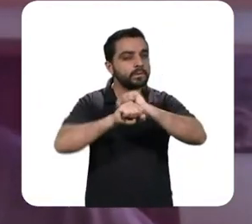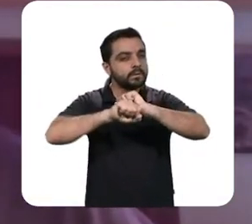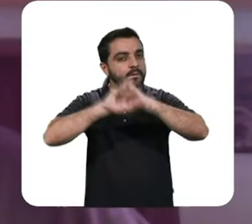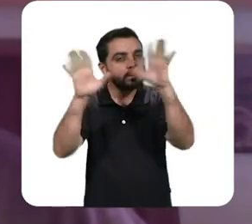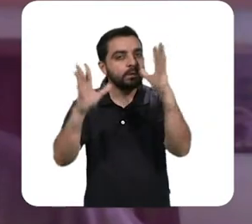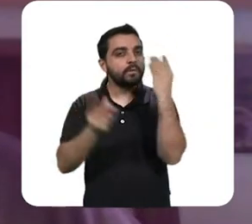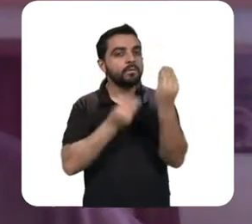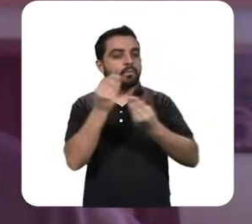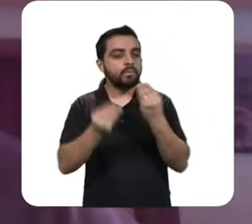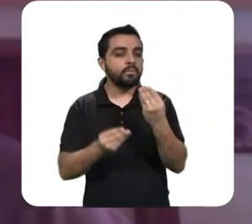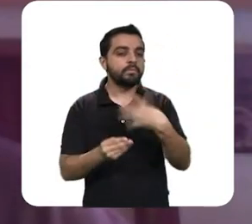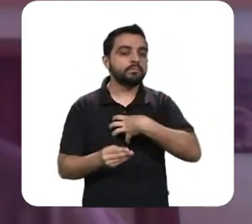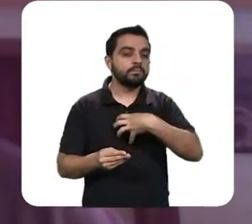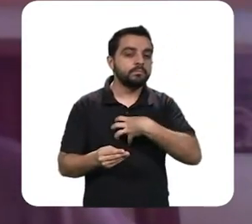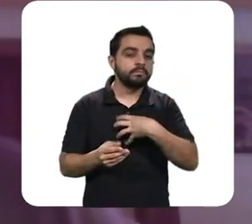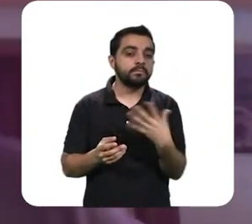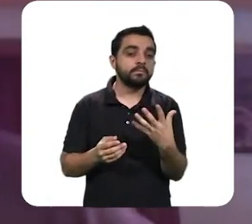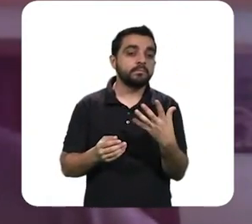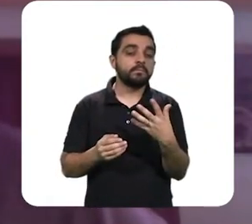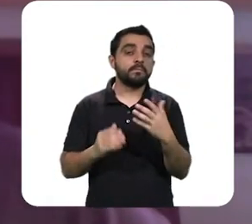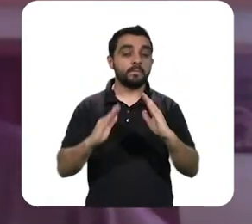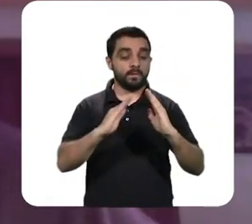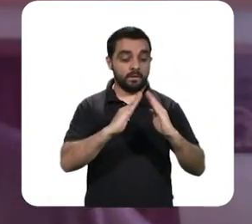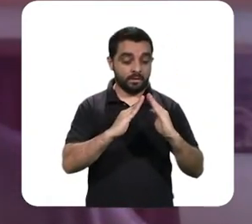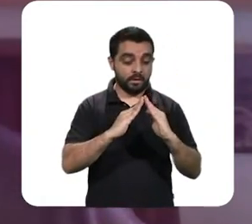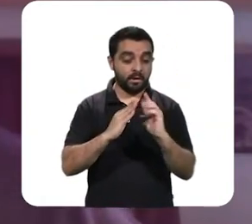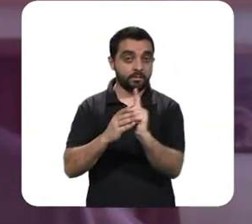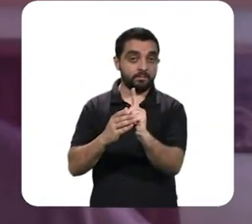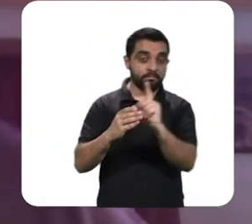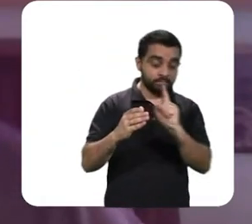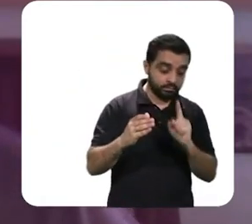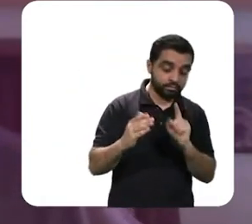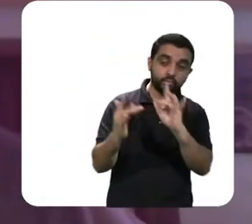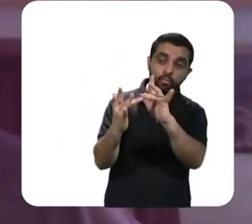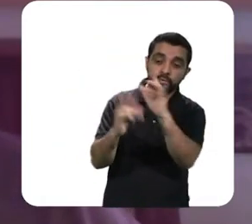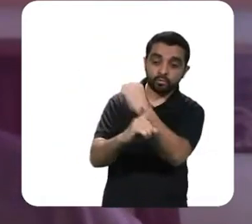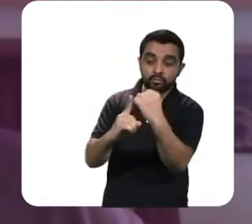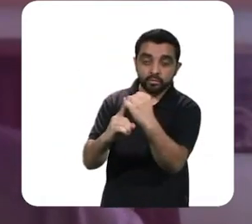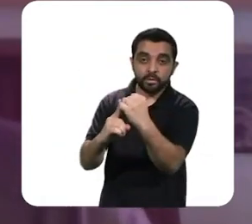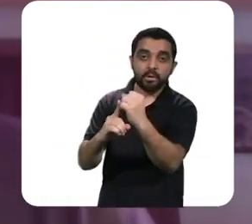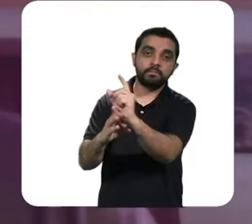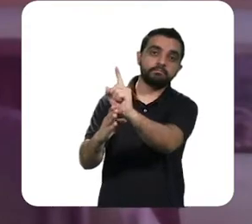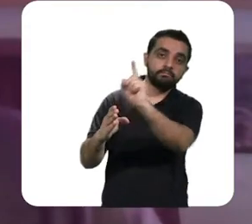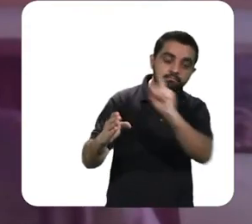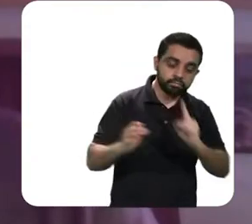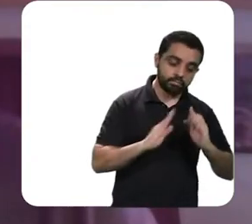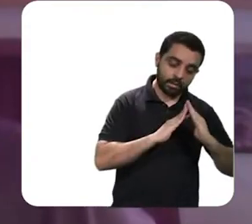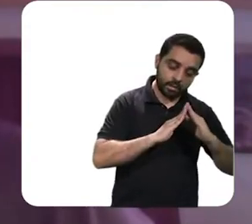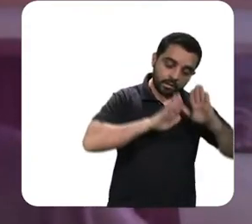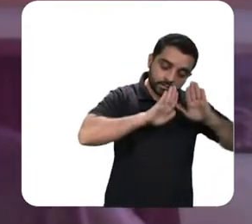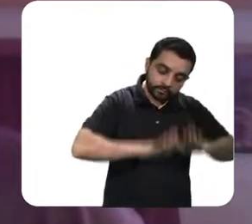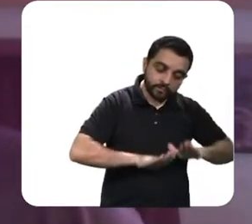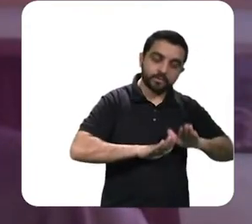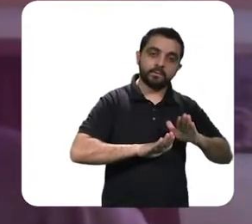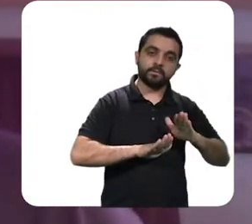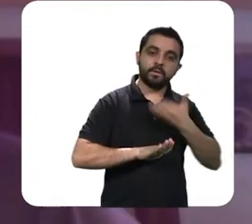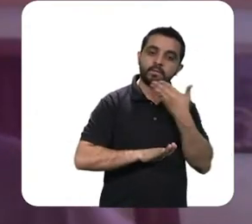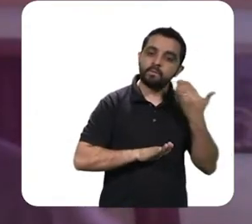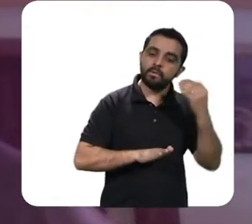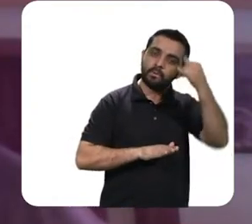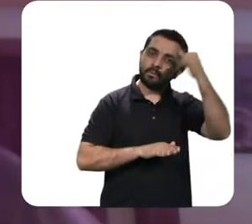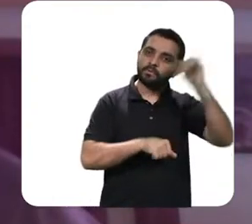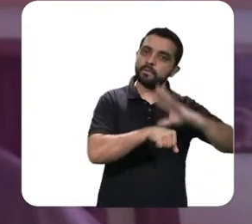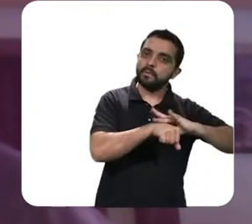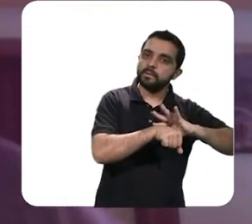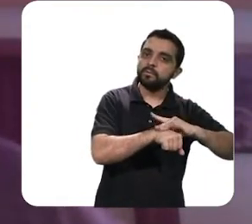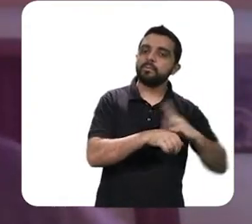de vista segundo o qual o isolamento é a única alternativa que nós temos de momento até que a gente possa produzir investagem em massa